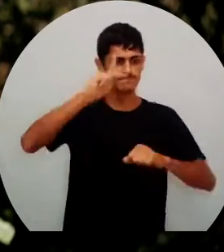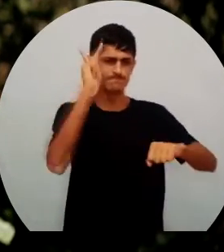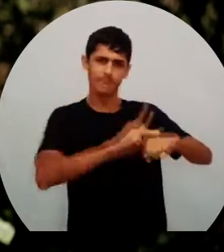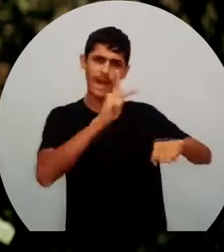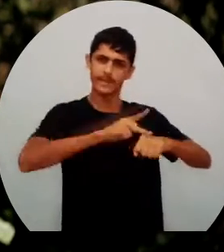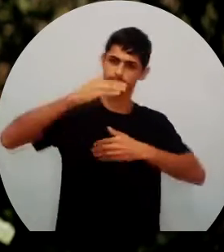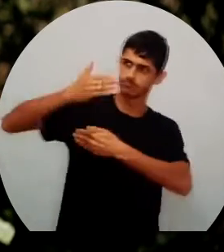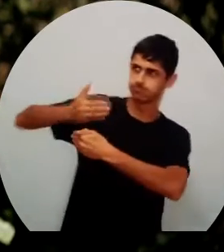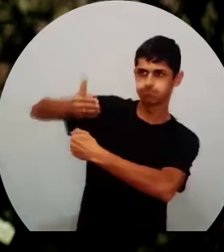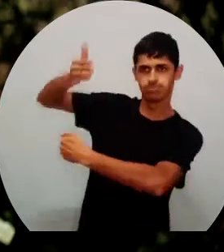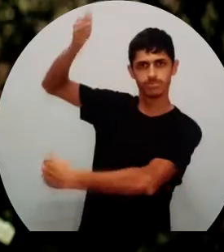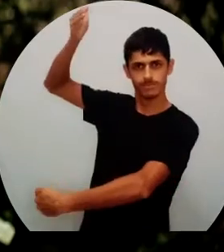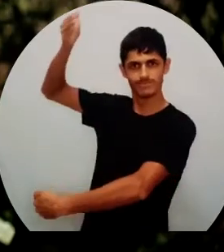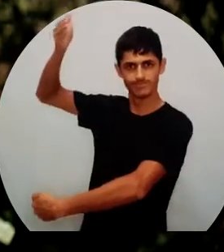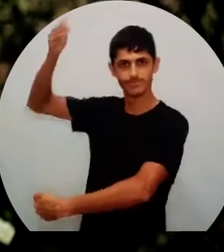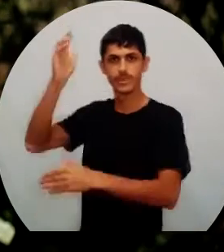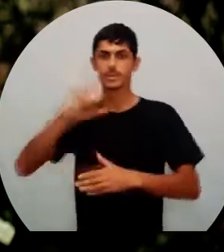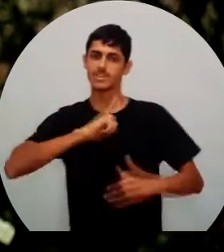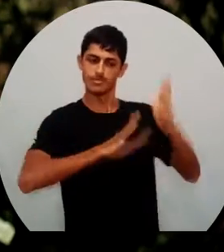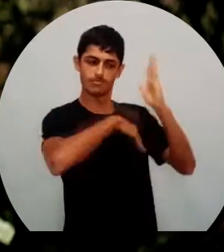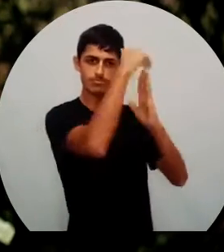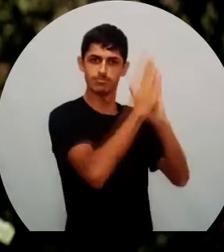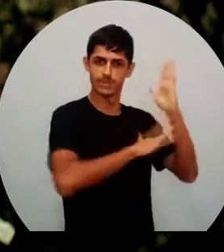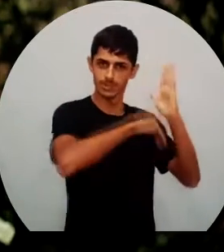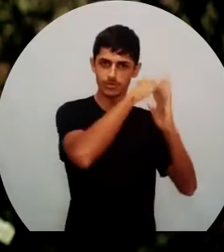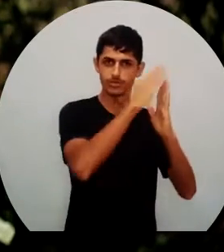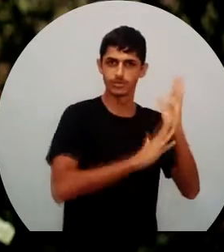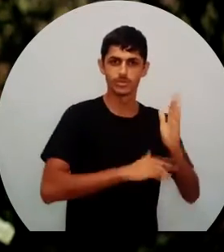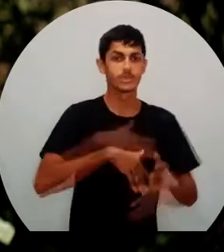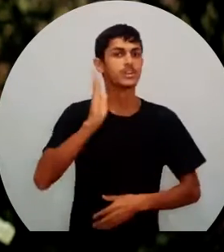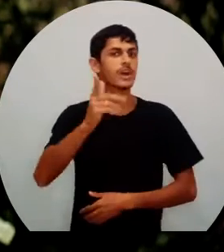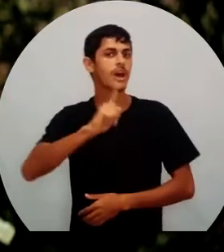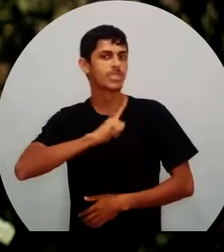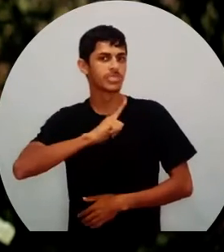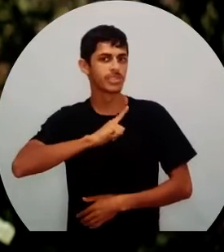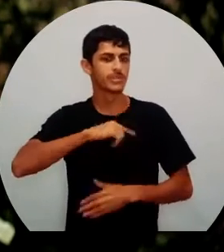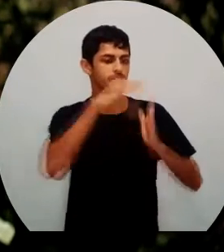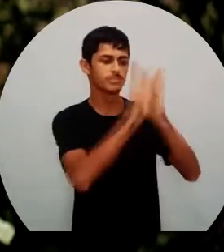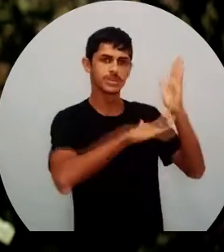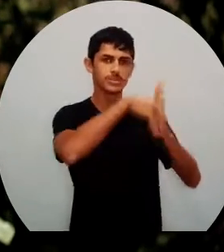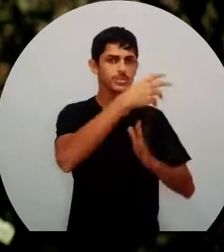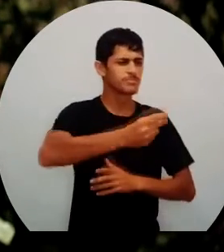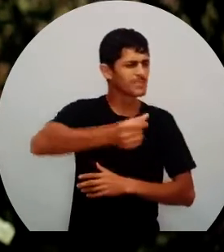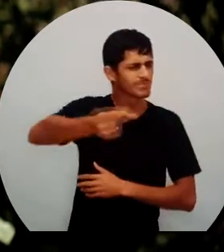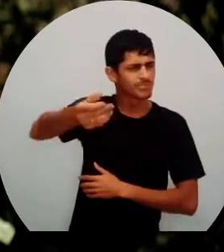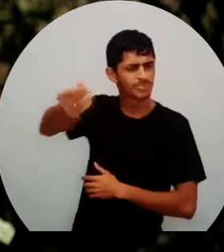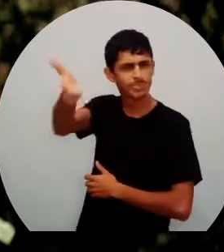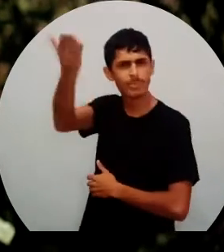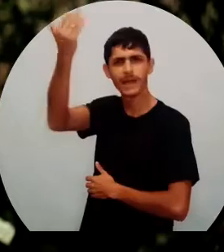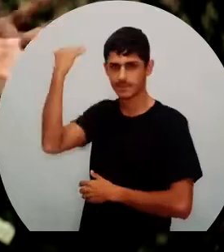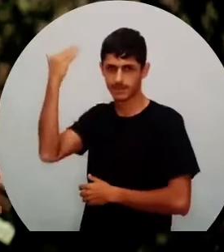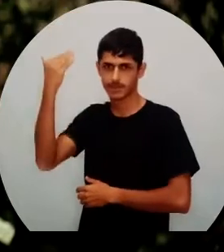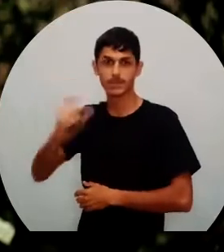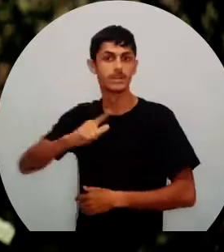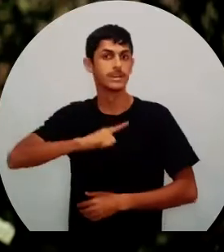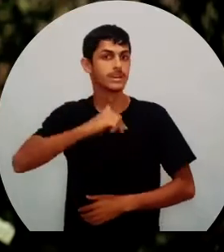arqueológico da Serra do Pará. Um paredão polido que já tem registro de pinturas upestres, são mais de 150 dos mais